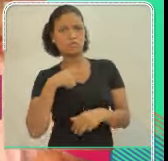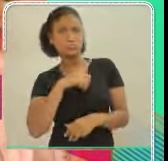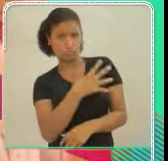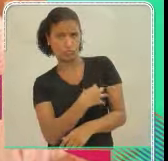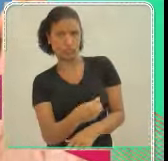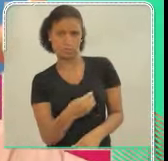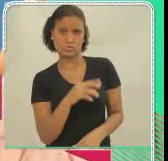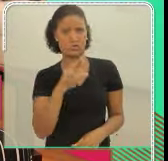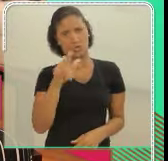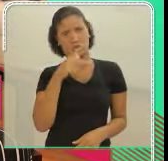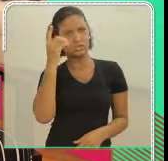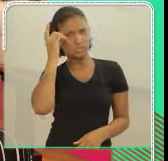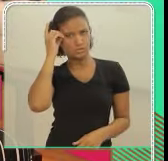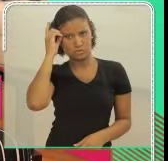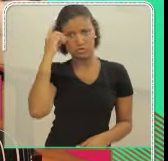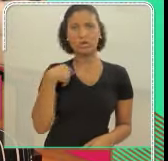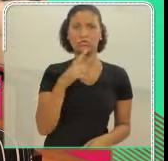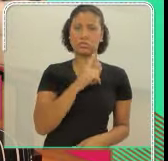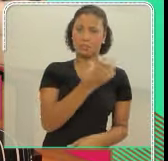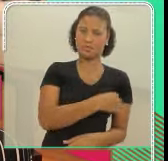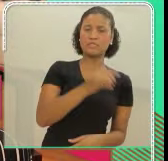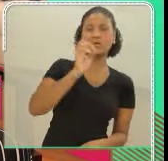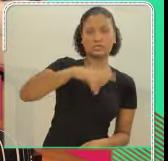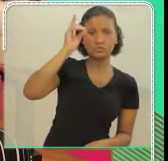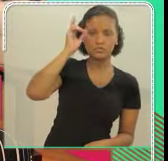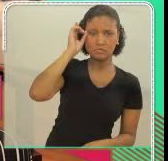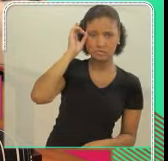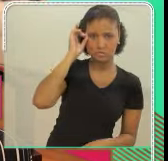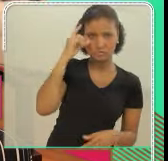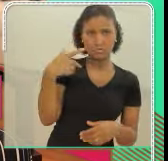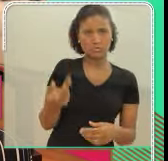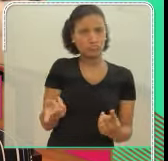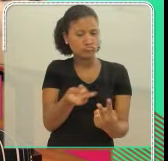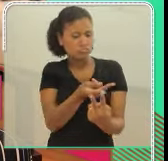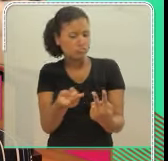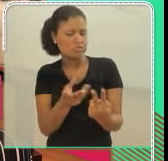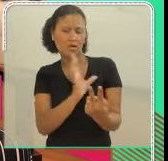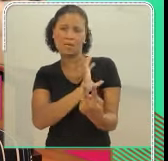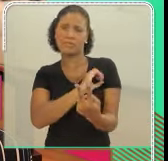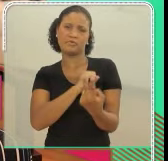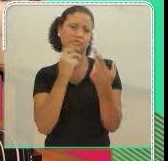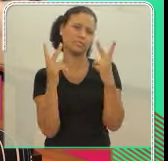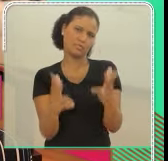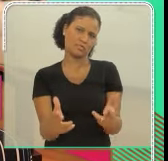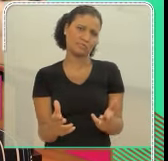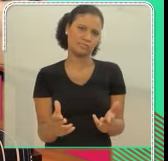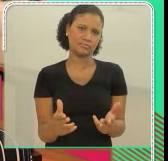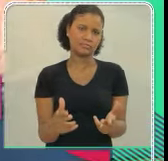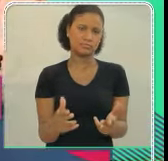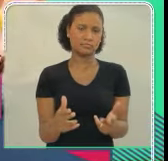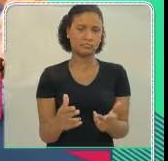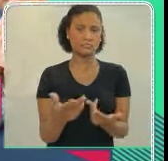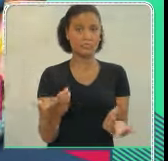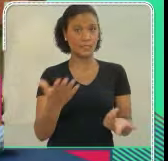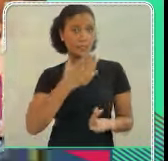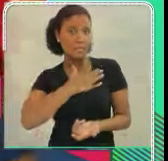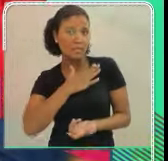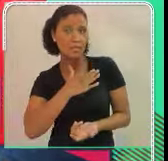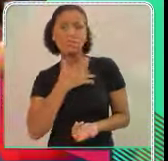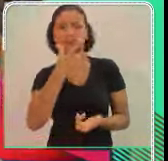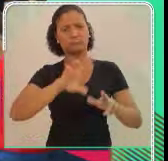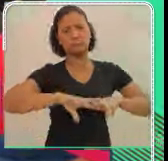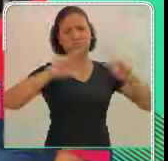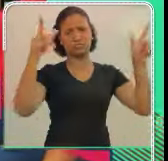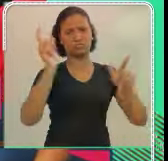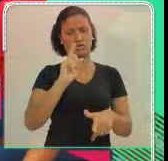filho que você vai ter, porque ela vai fazer tudo, só que num ritmo próprio dela. Eu tenho um